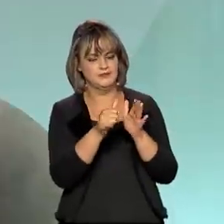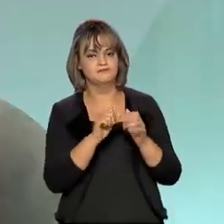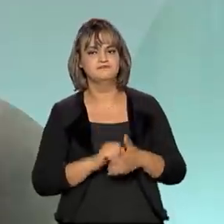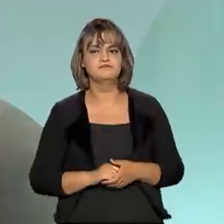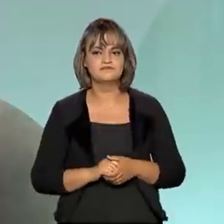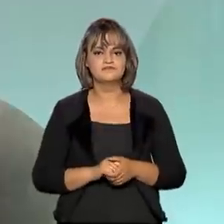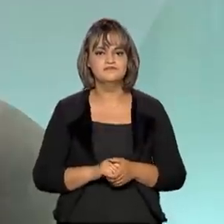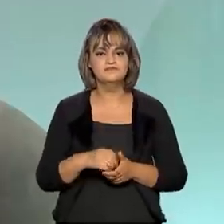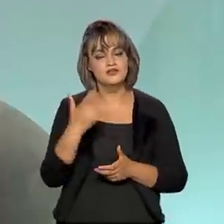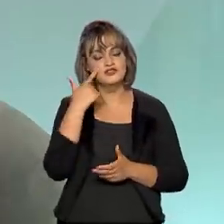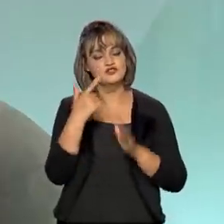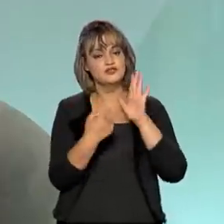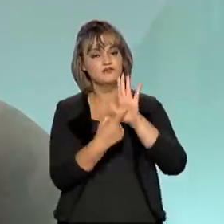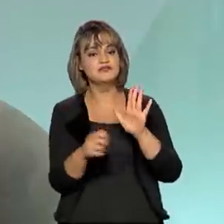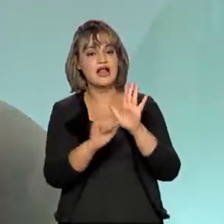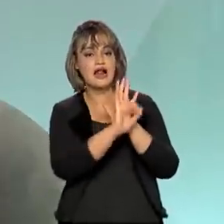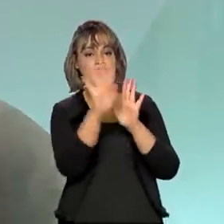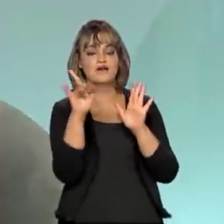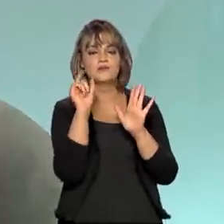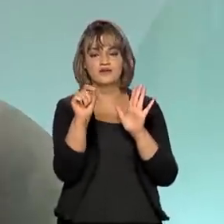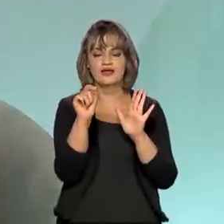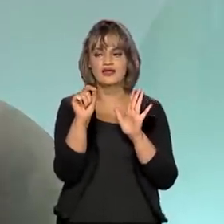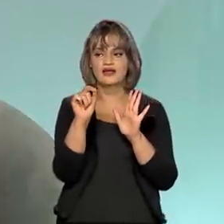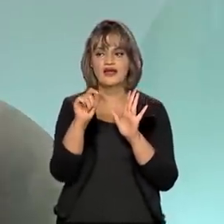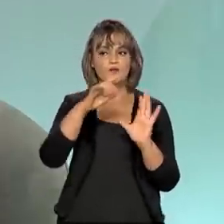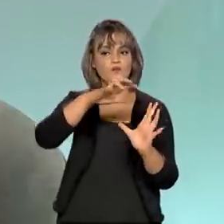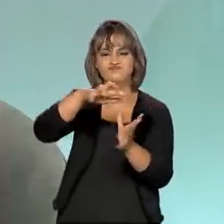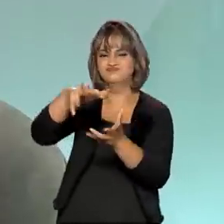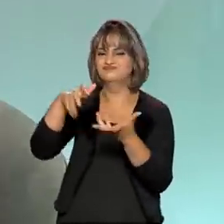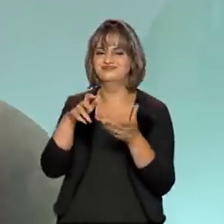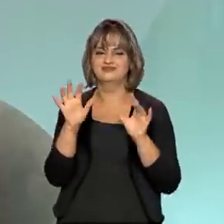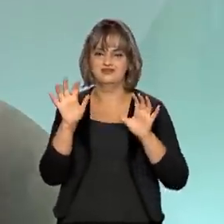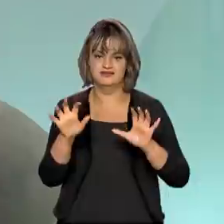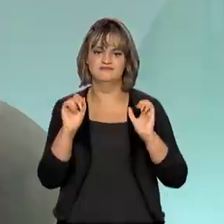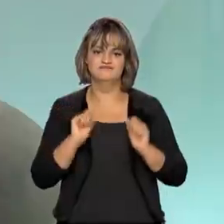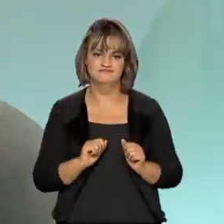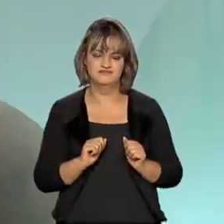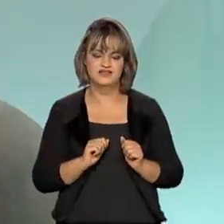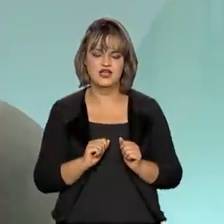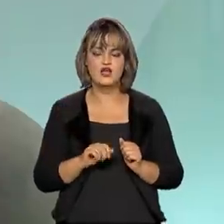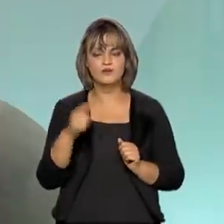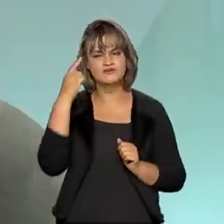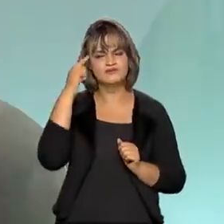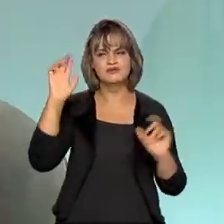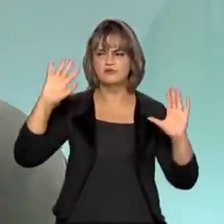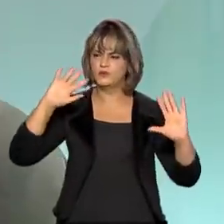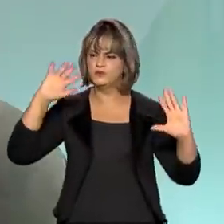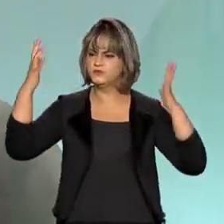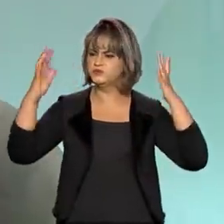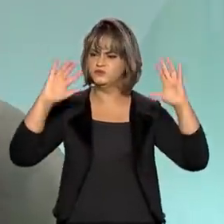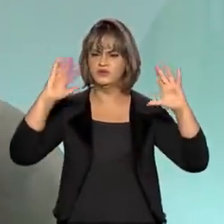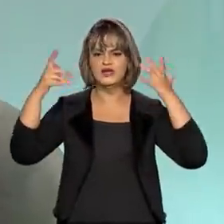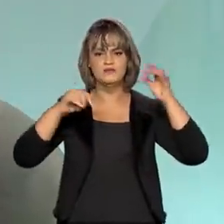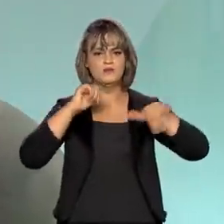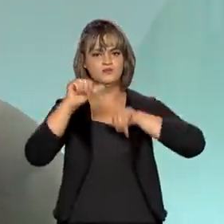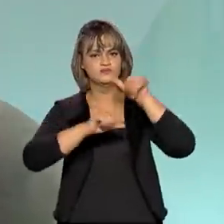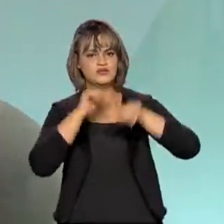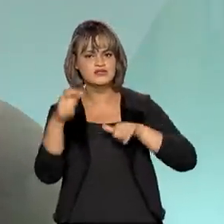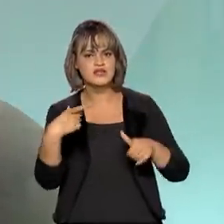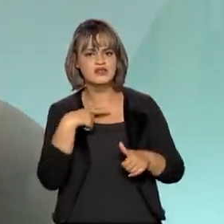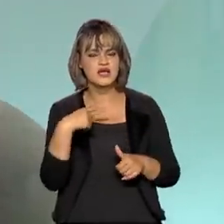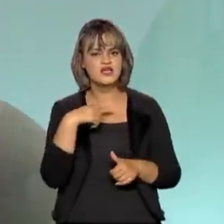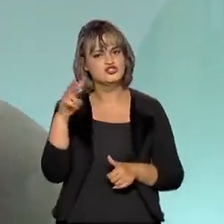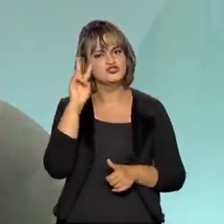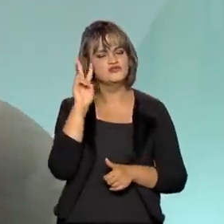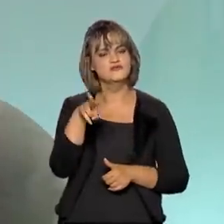que mostrar e deixar muito claro que esse desafio é um desafio global. Quando nós pensamos em mudanças climáticas, nós olhamos e